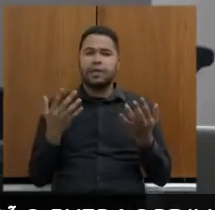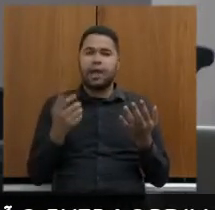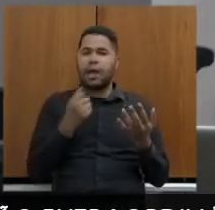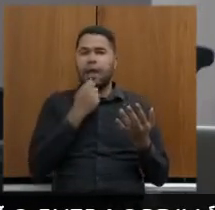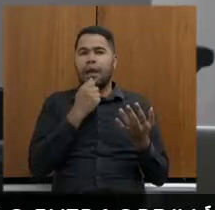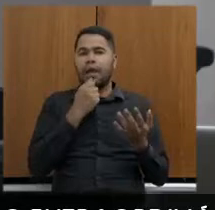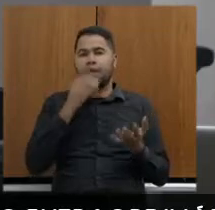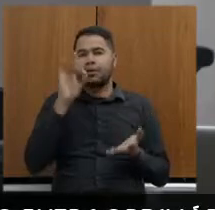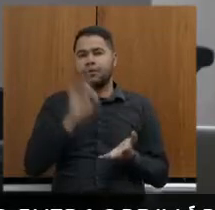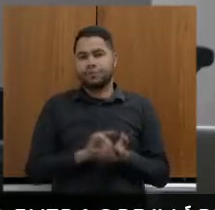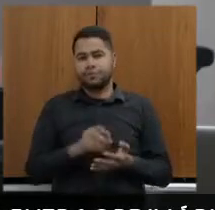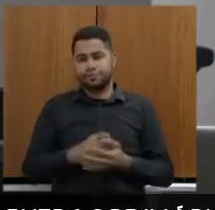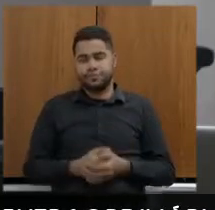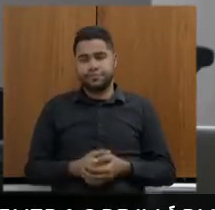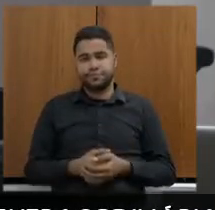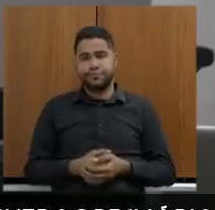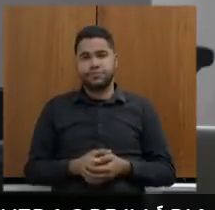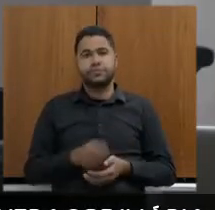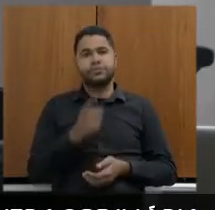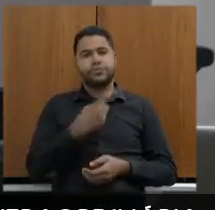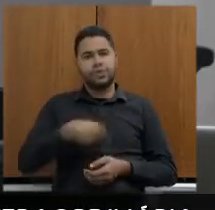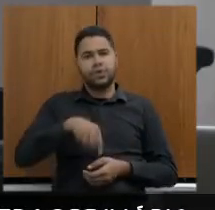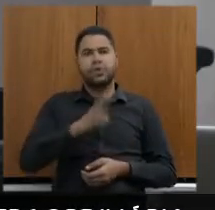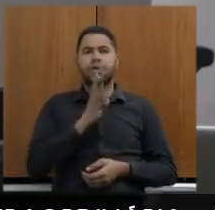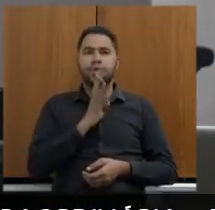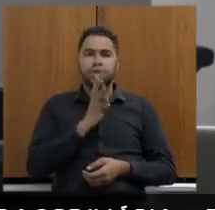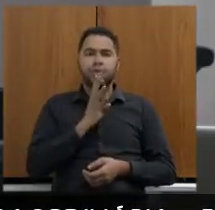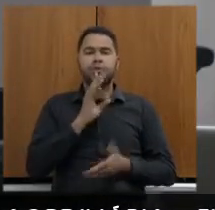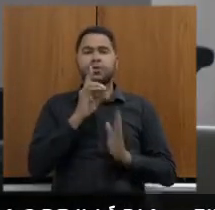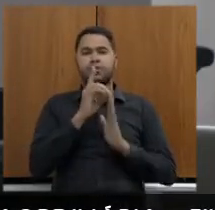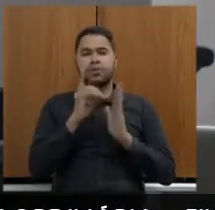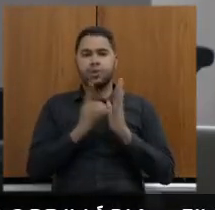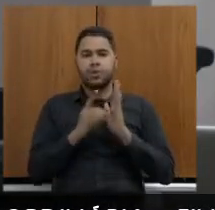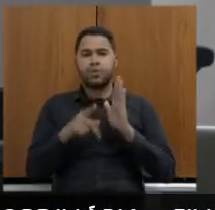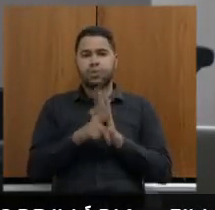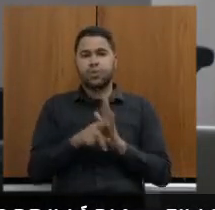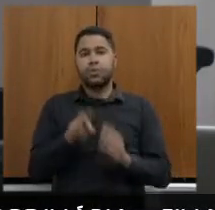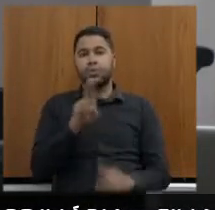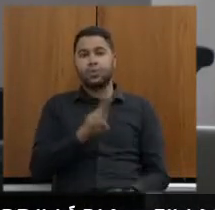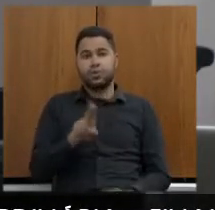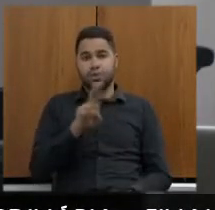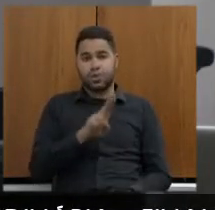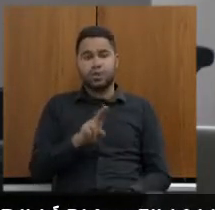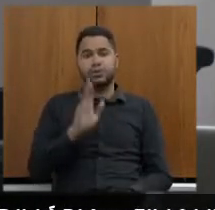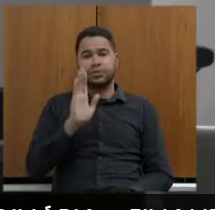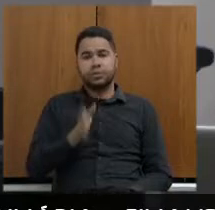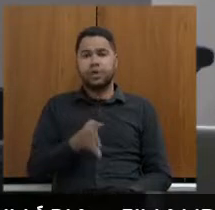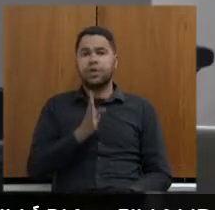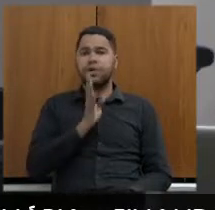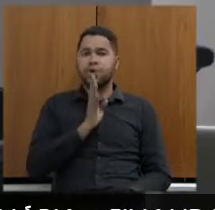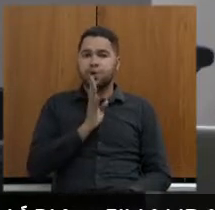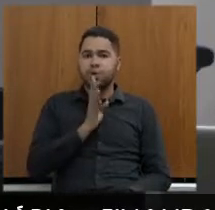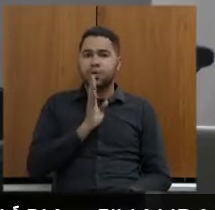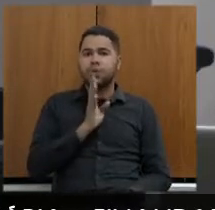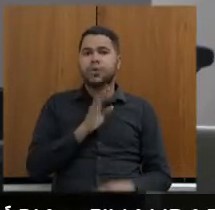efetivado então a gente já tem conhecimento de que existe um decreto de utilidade pública a gente já tem conhecimento de que existe um prévio traçado